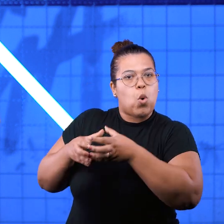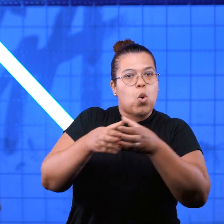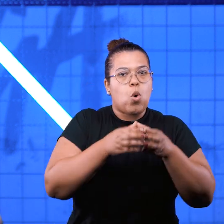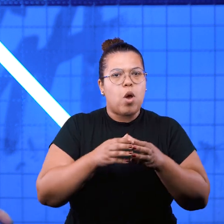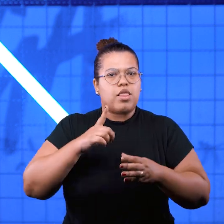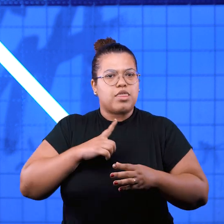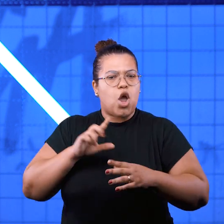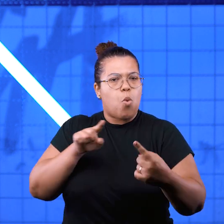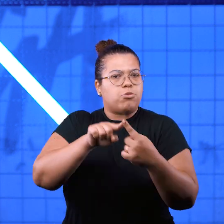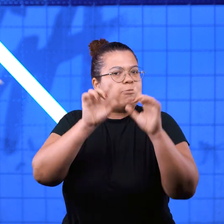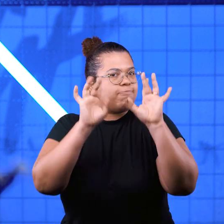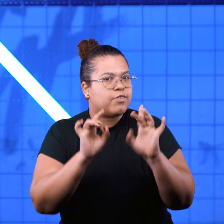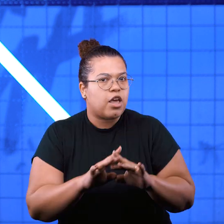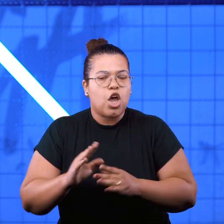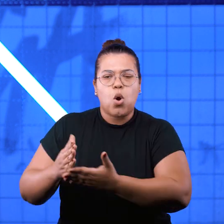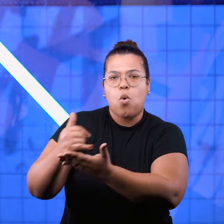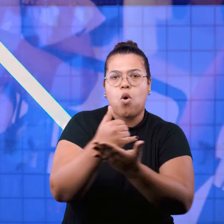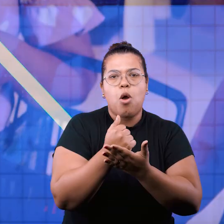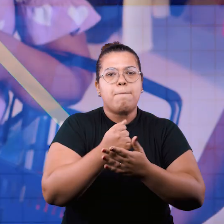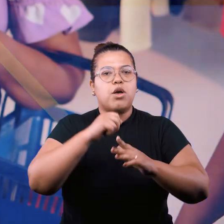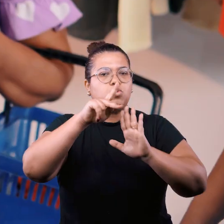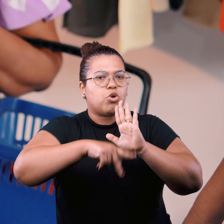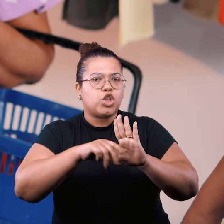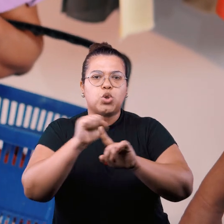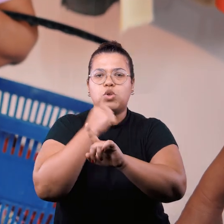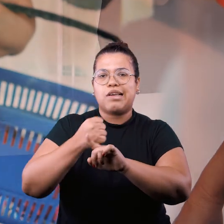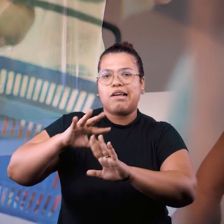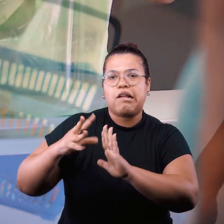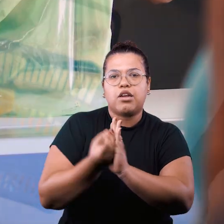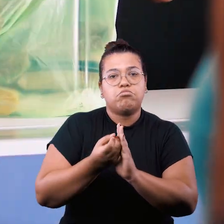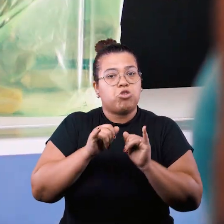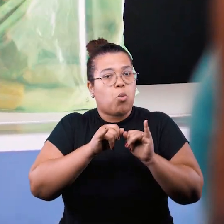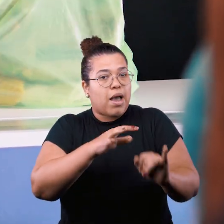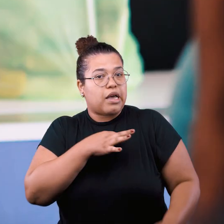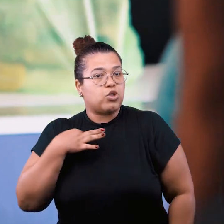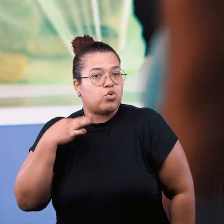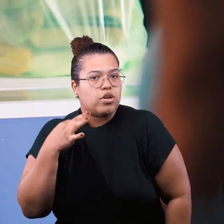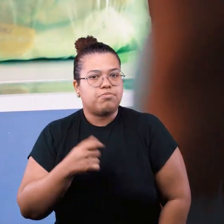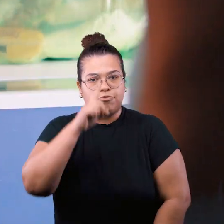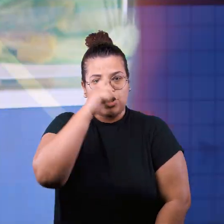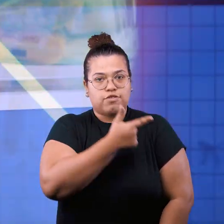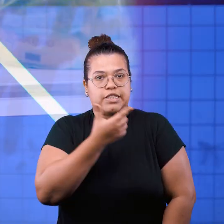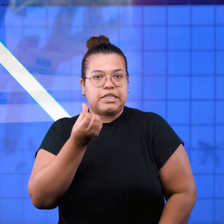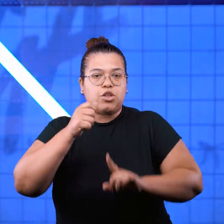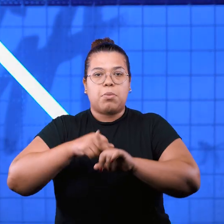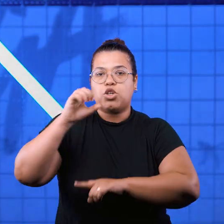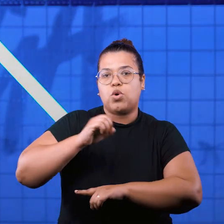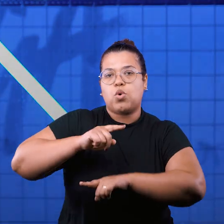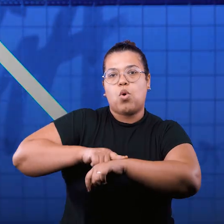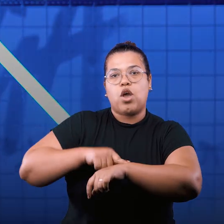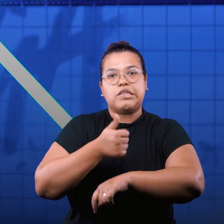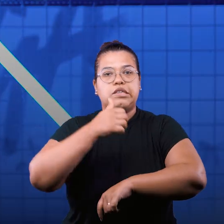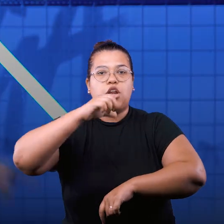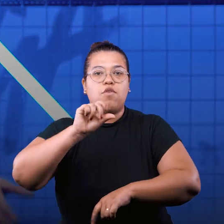por uma causa muito nobre. Arrecadar fundos para os projetos sociais da TEL como o Mercado Solidário. Será no dia 26 de outubro, às